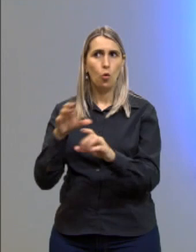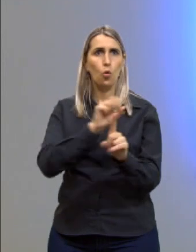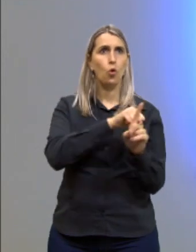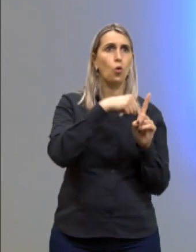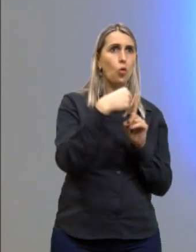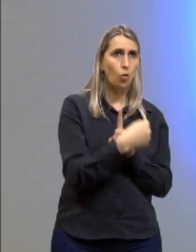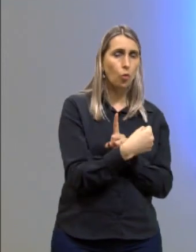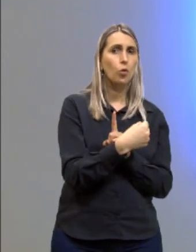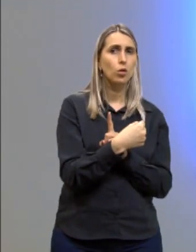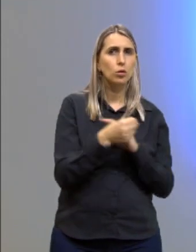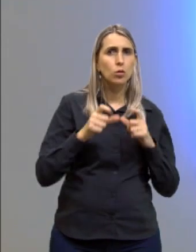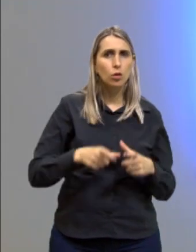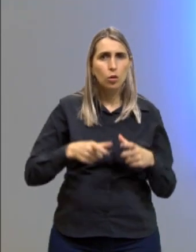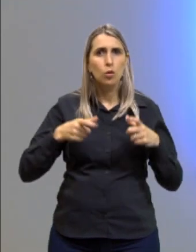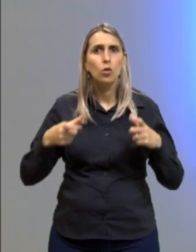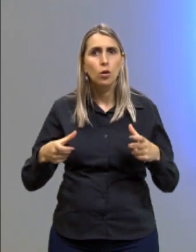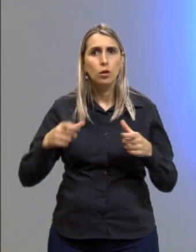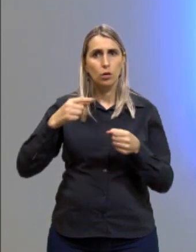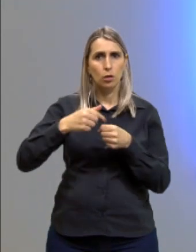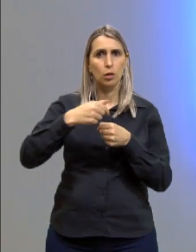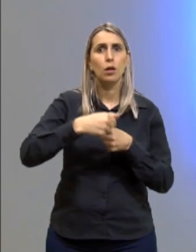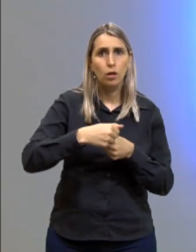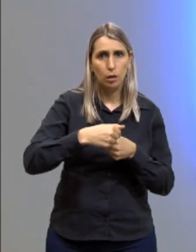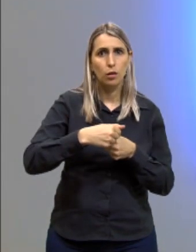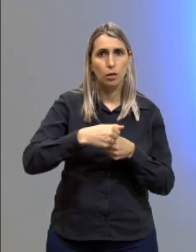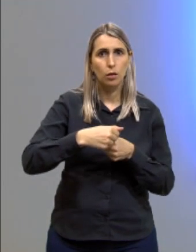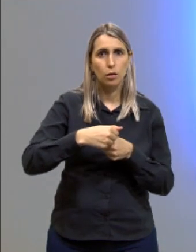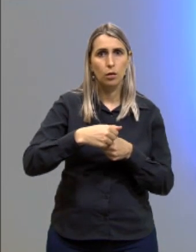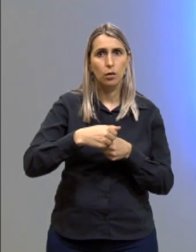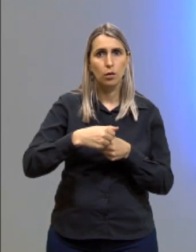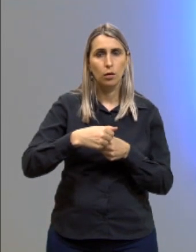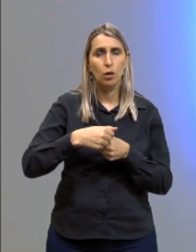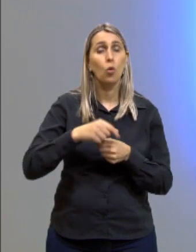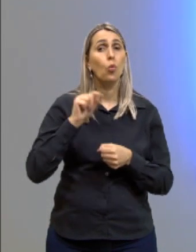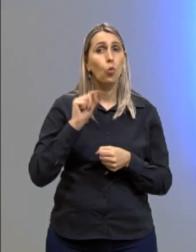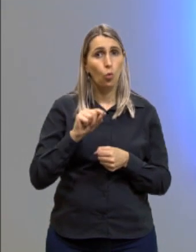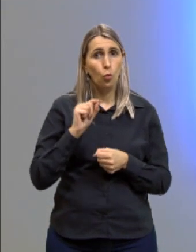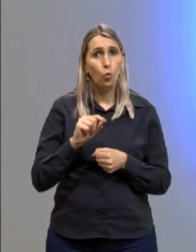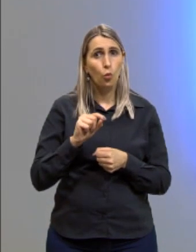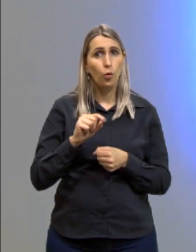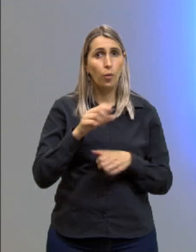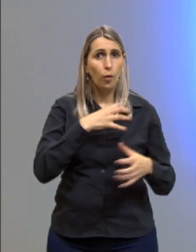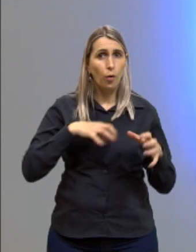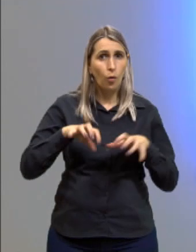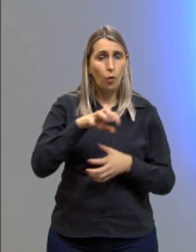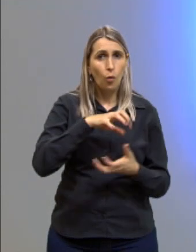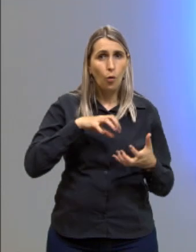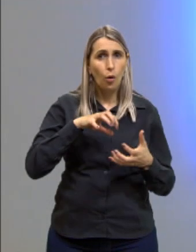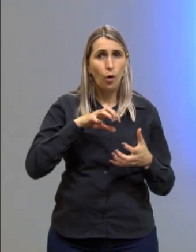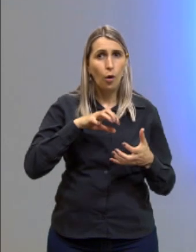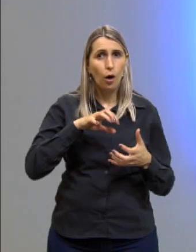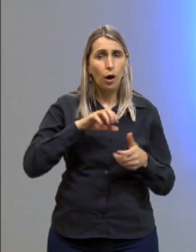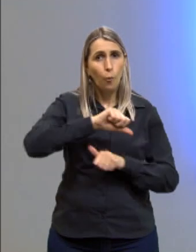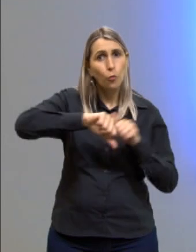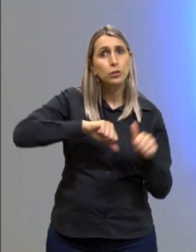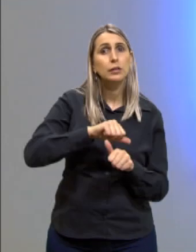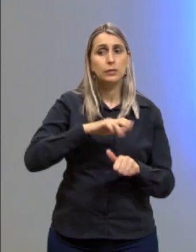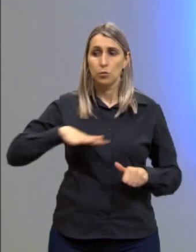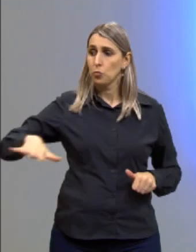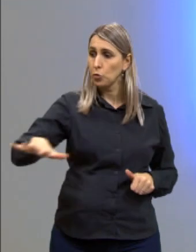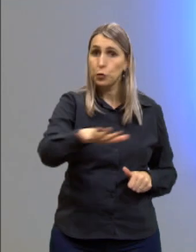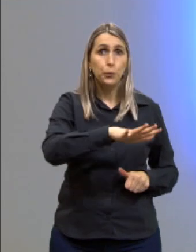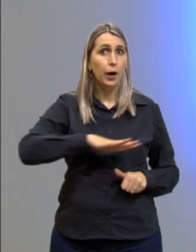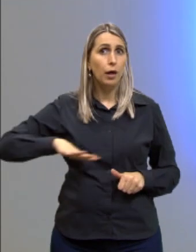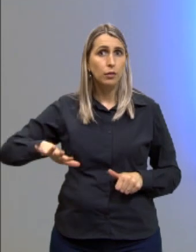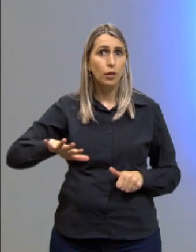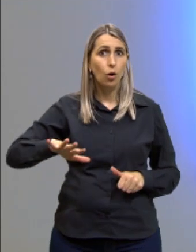nos grandes centros habitacionais, o que leva a modificações no espaço. Então, qual é o